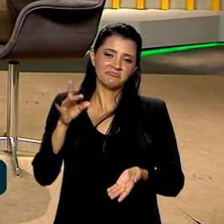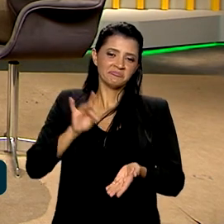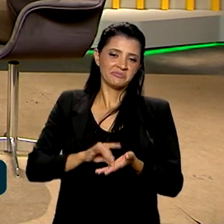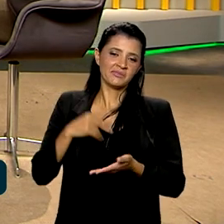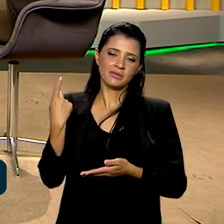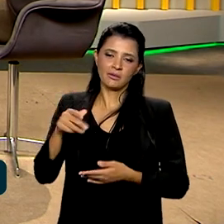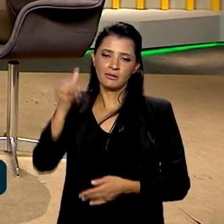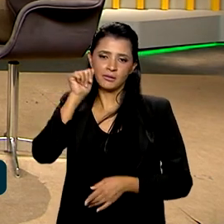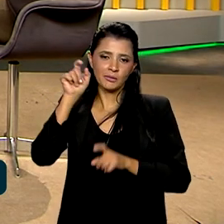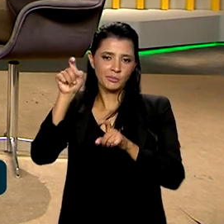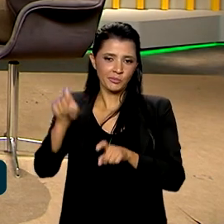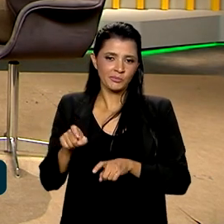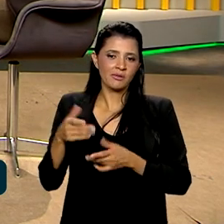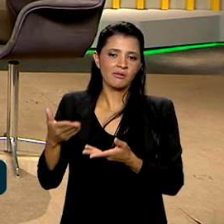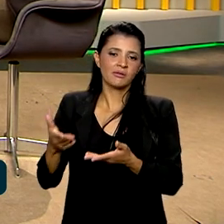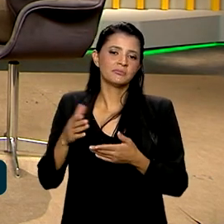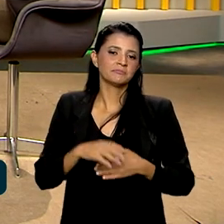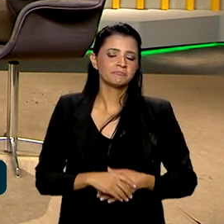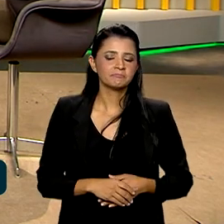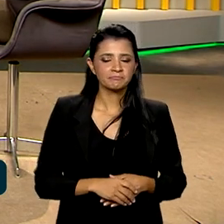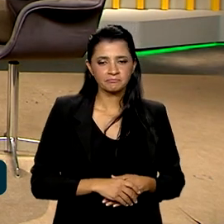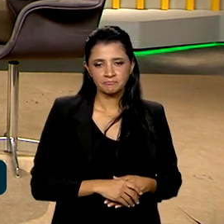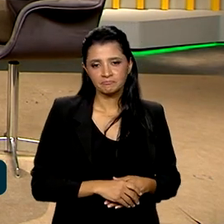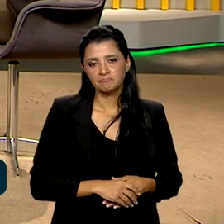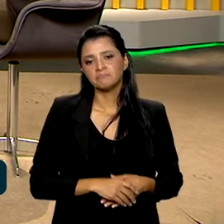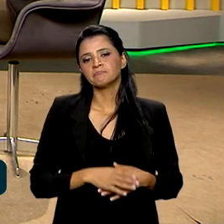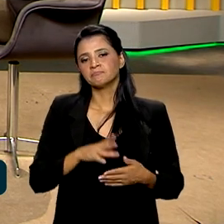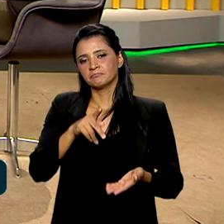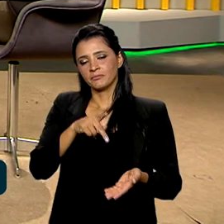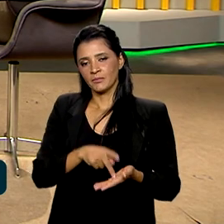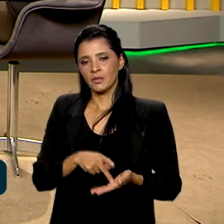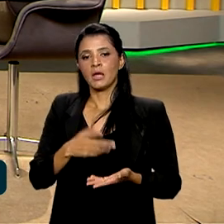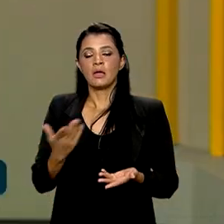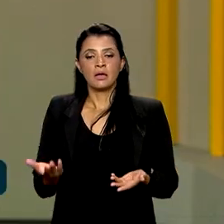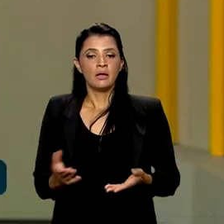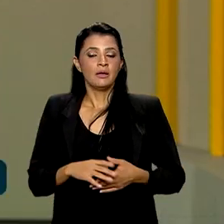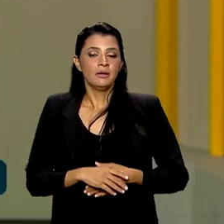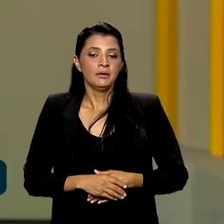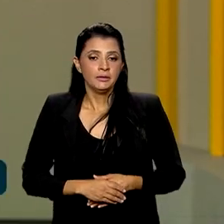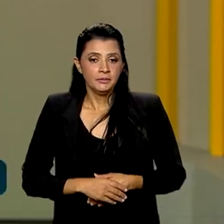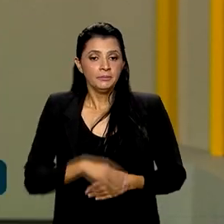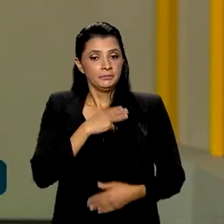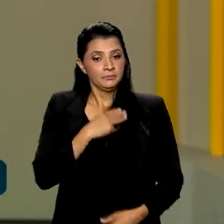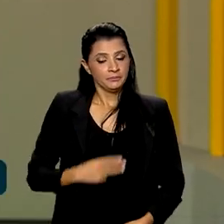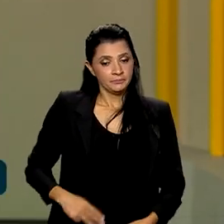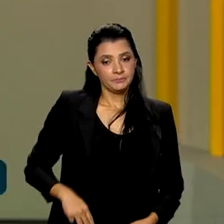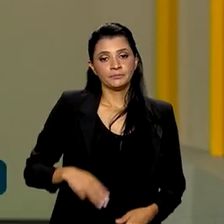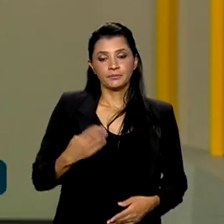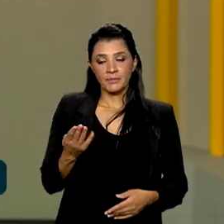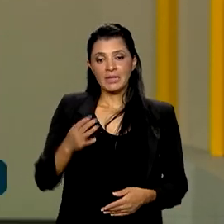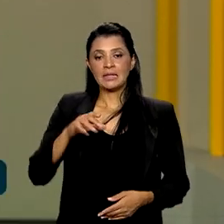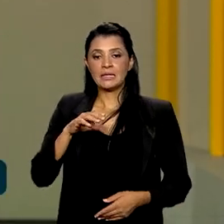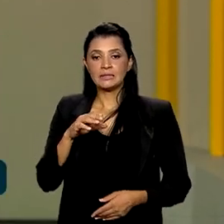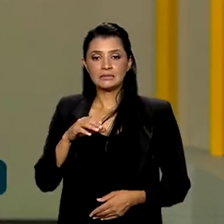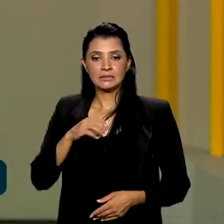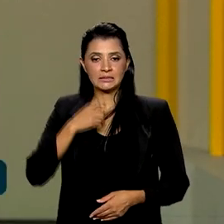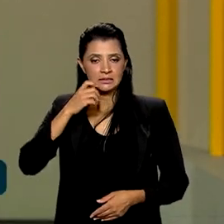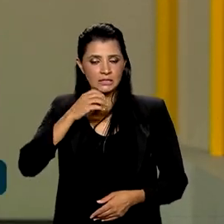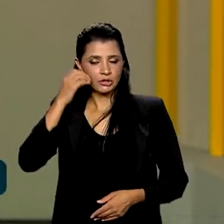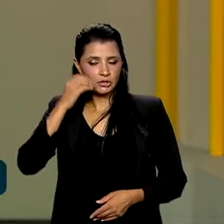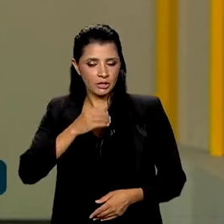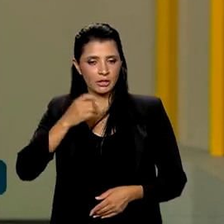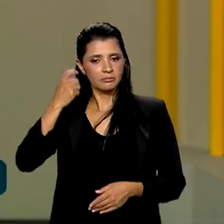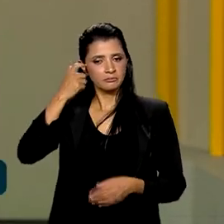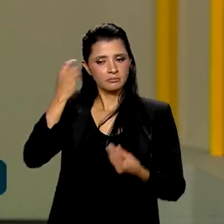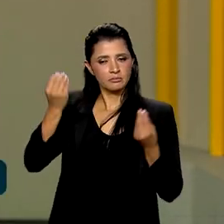da mulher do campo em relação a isso. Exatamente. O ministro Paulo Teixeira, quando fez estabelecer as nossas prioridades, junto com o presidente Lula, além de